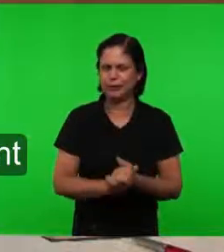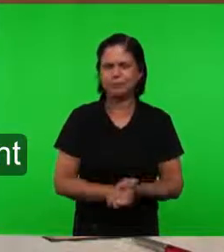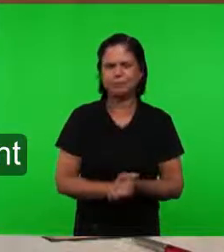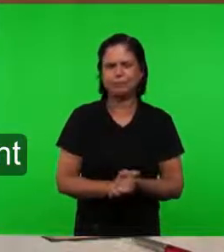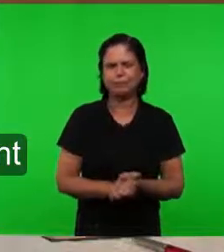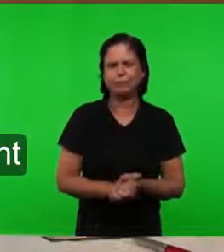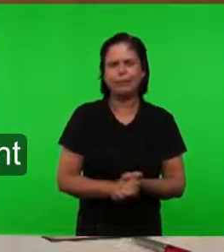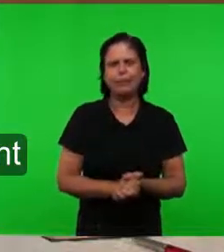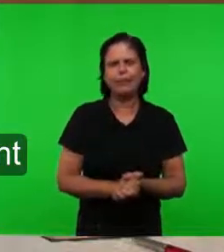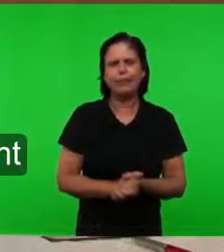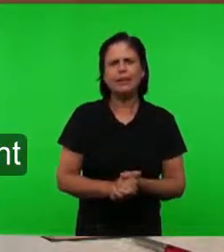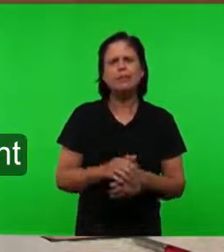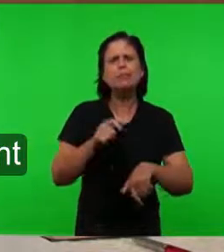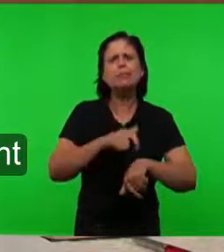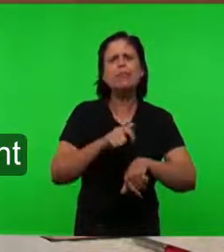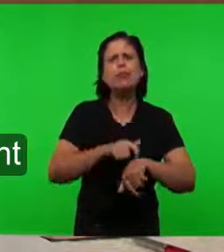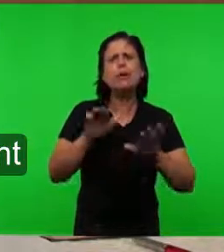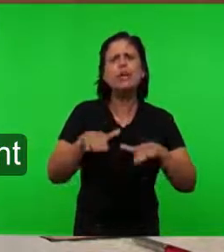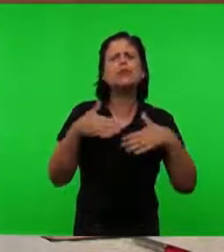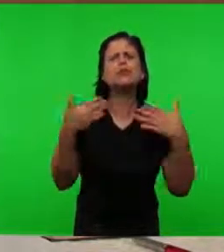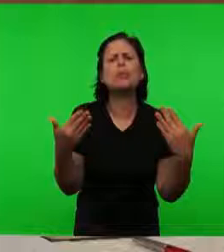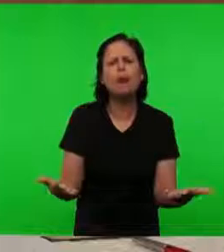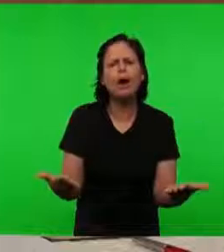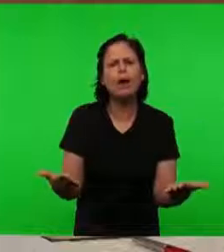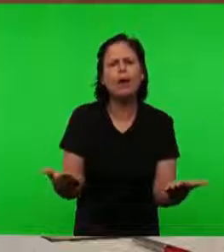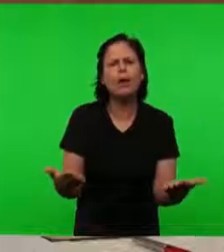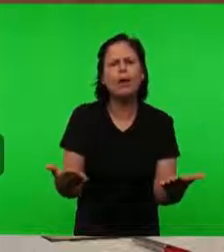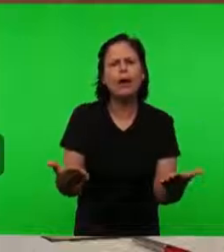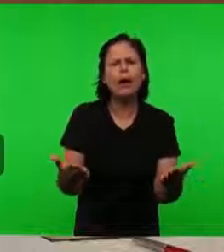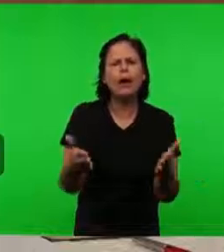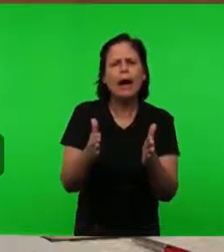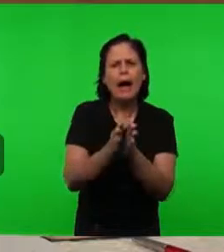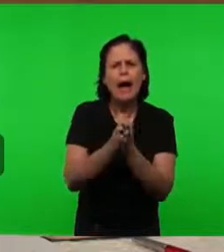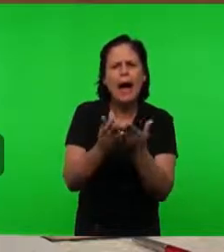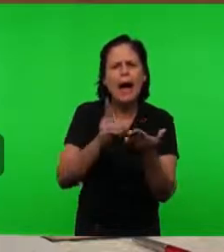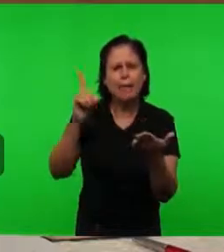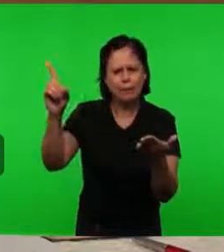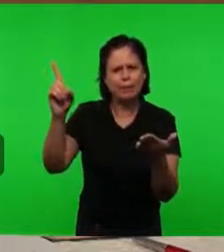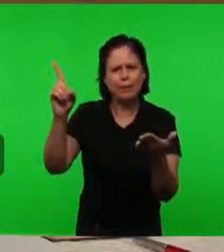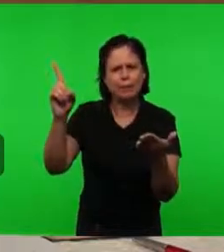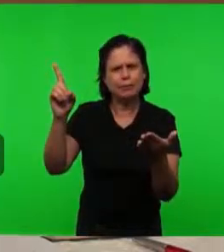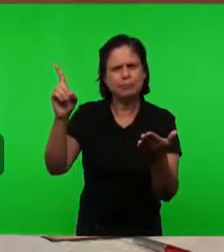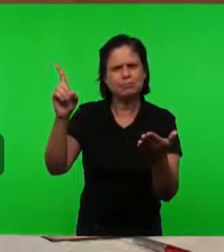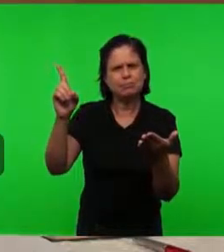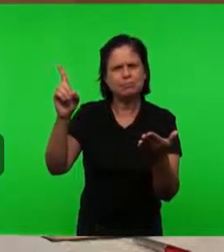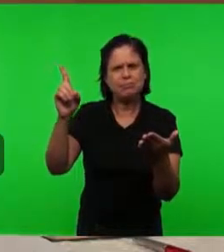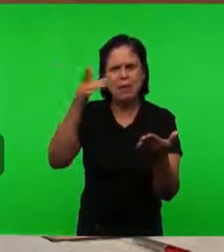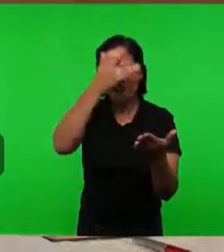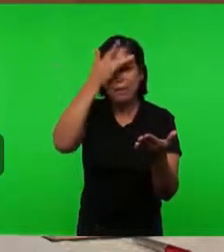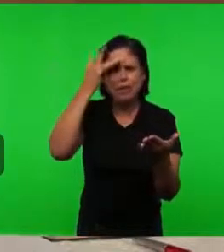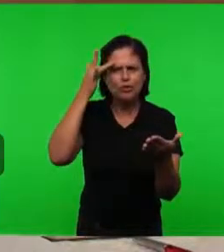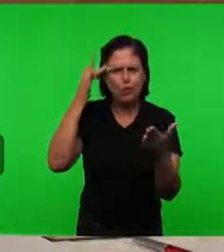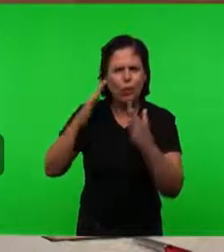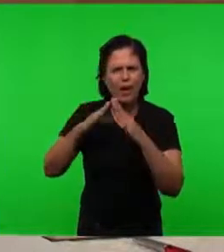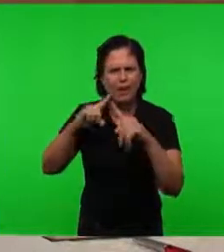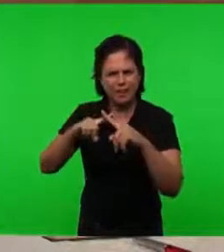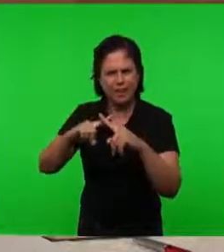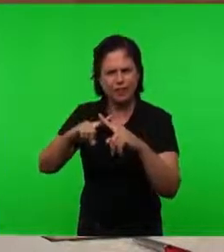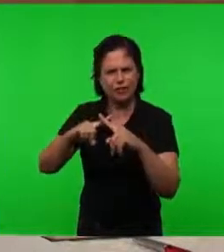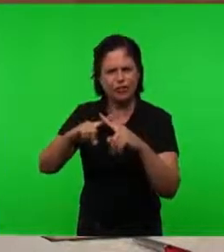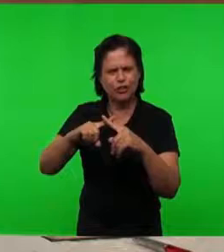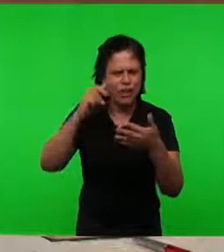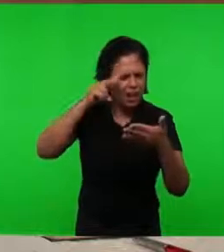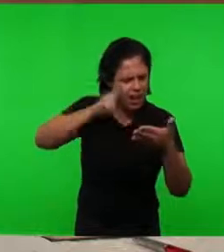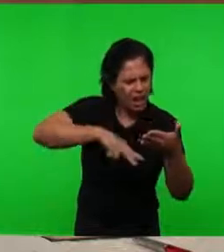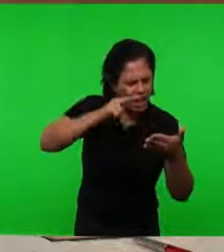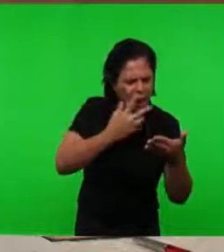Muito bem Em que momento A igreja Perdeu A essência profética